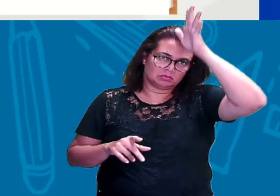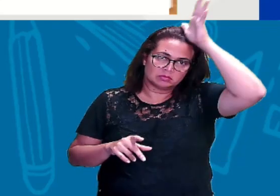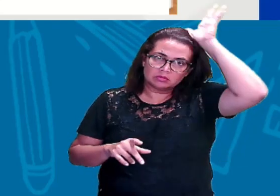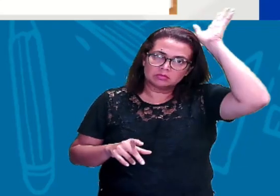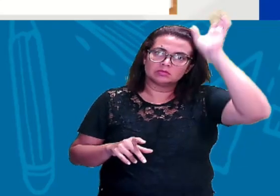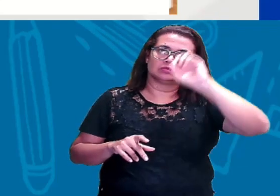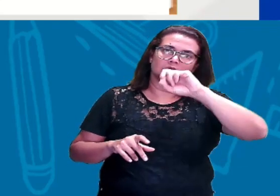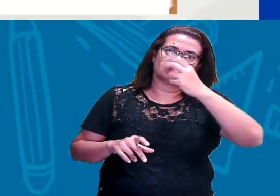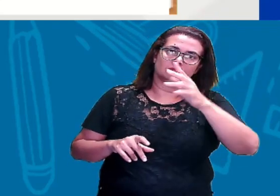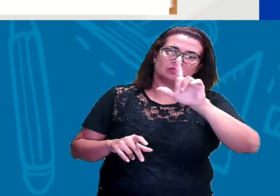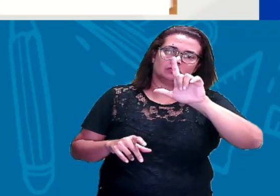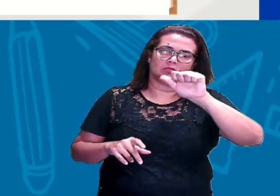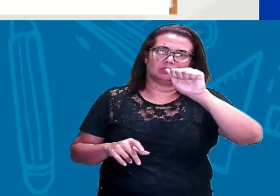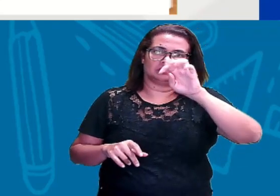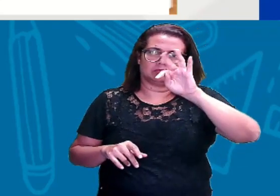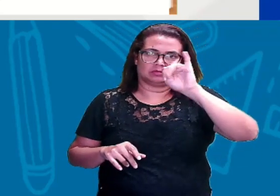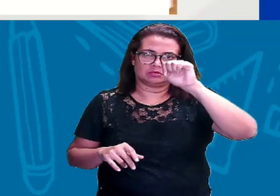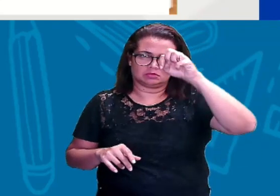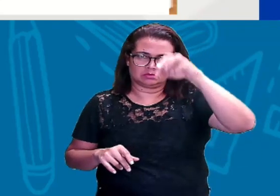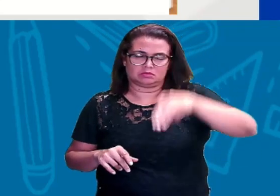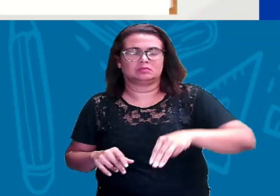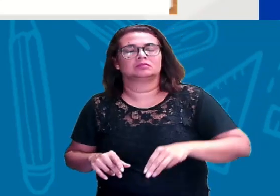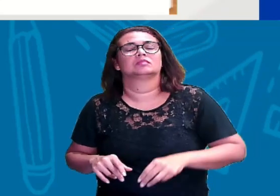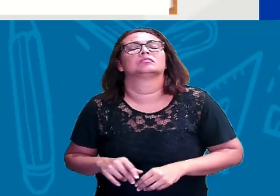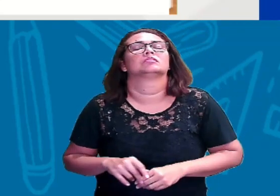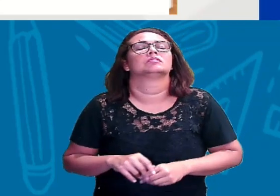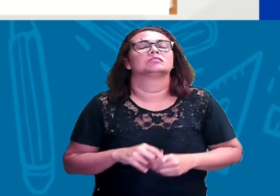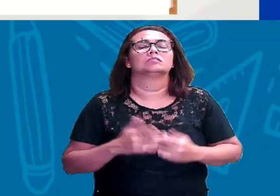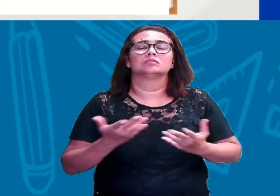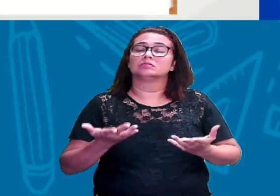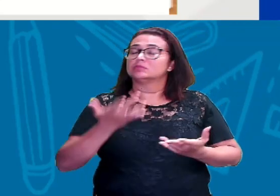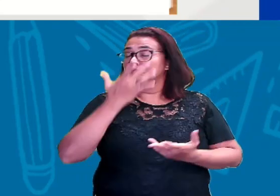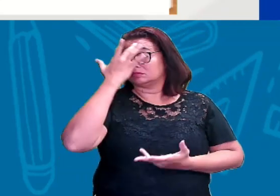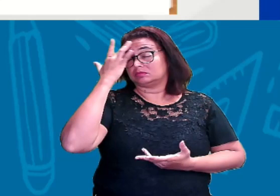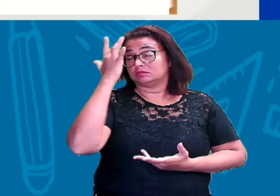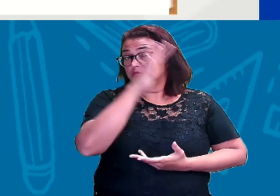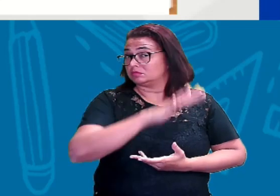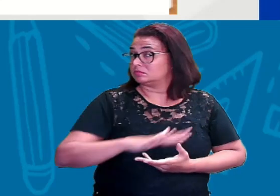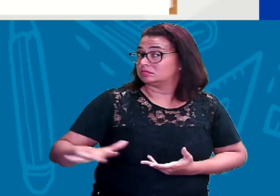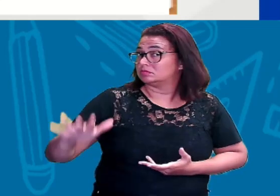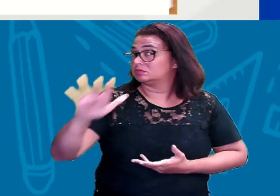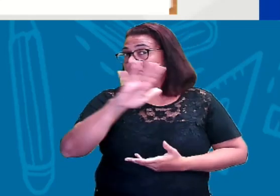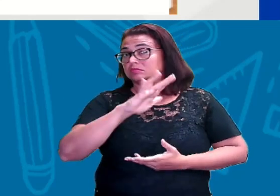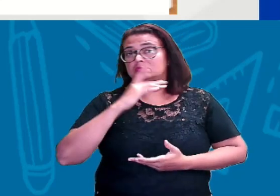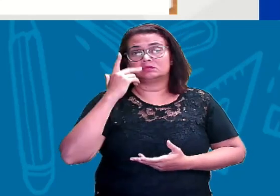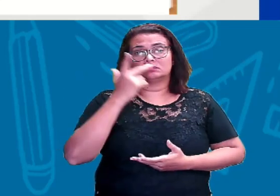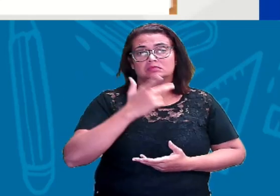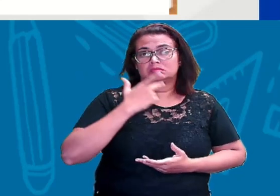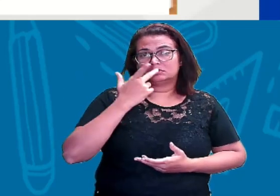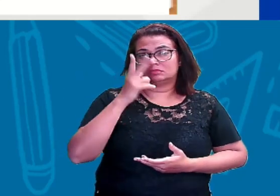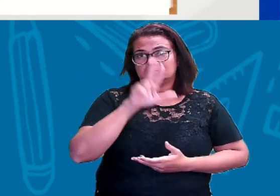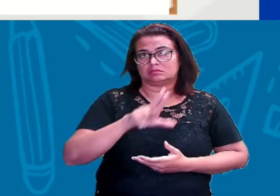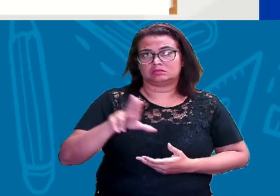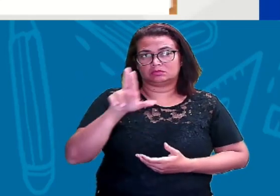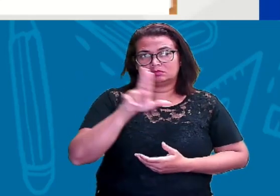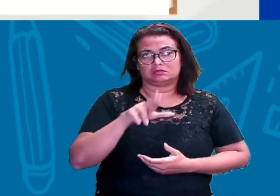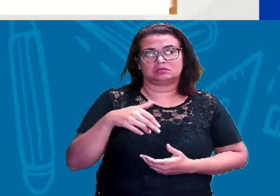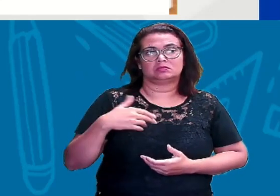Bom, e quais eram as pessoas que usavam esse tipo de alfabeto? Então, a gente via muito